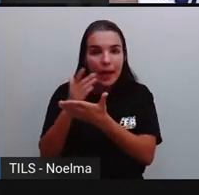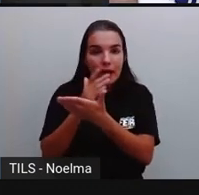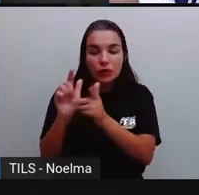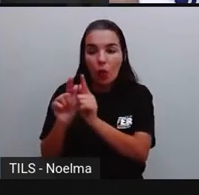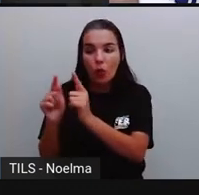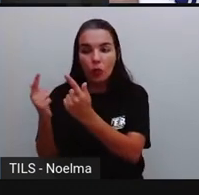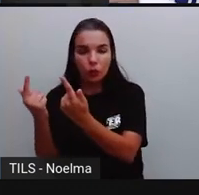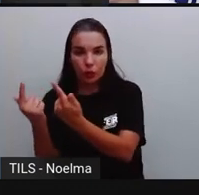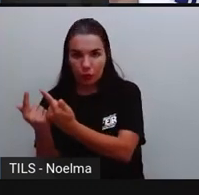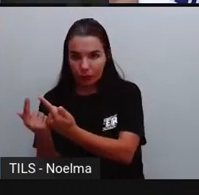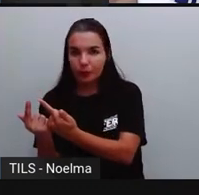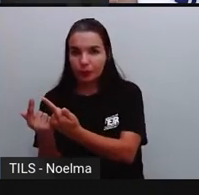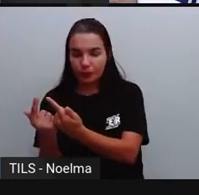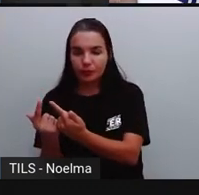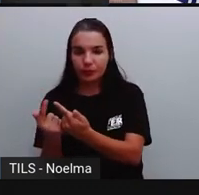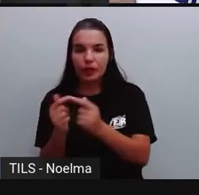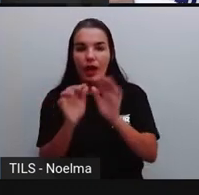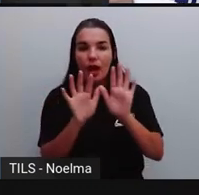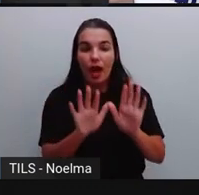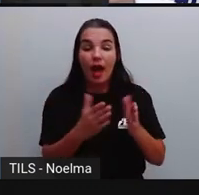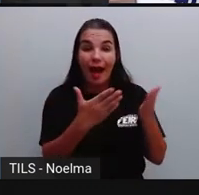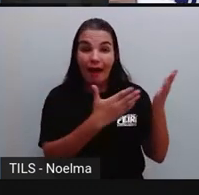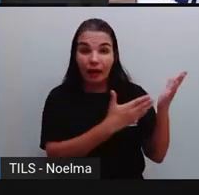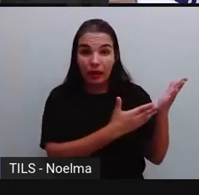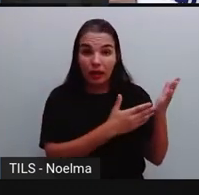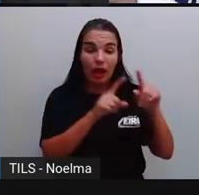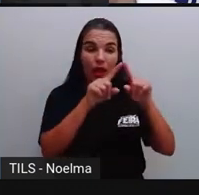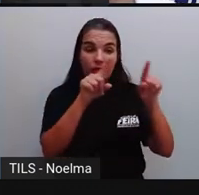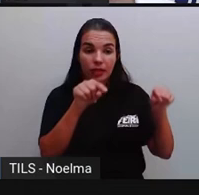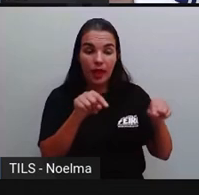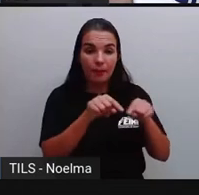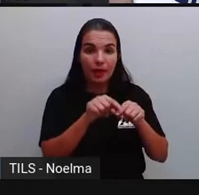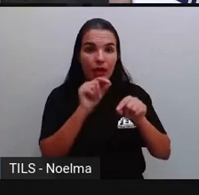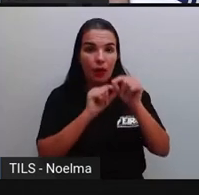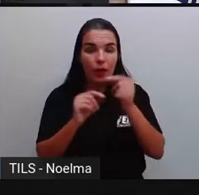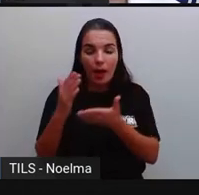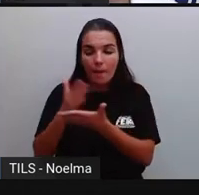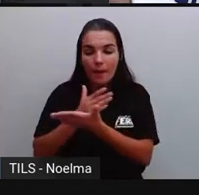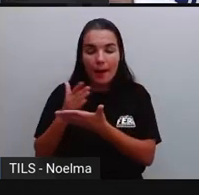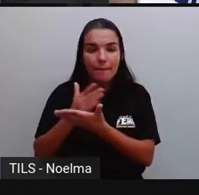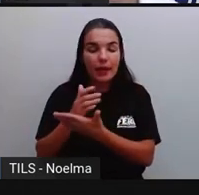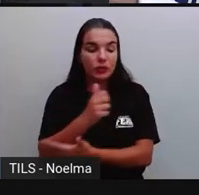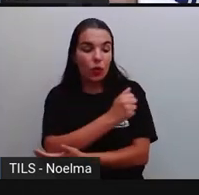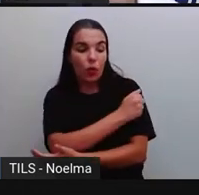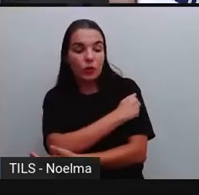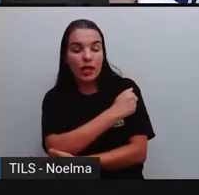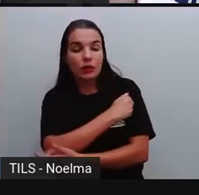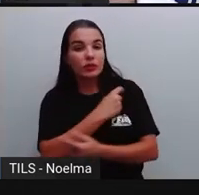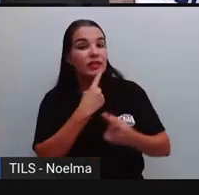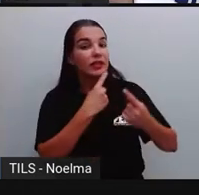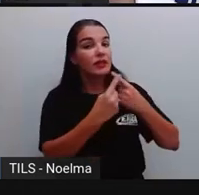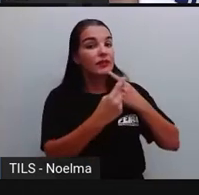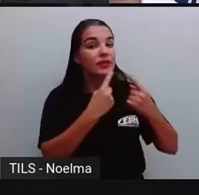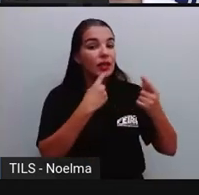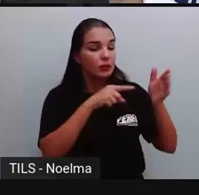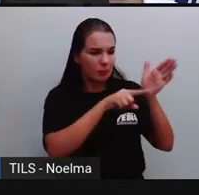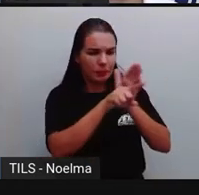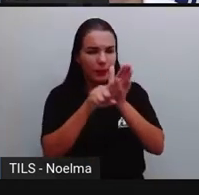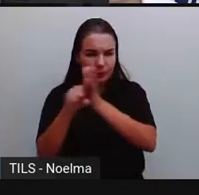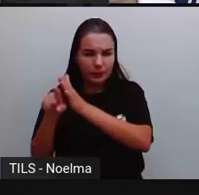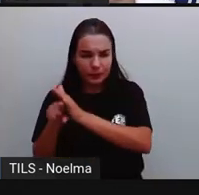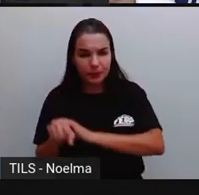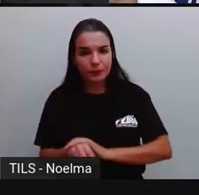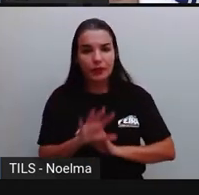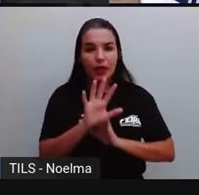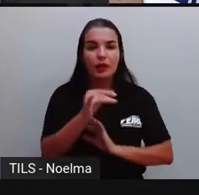ou de pessoas, tá? No caso da tabela aqui, é uma parte dos alunos que foram entrevistados. Então, por